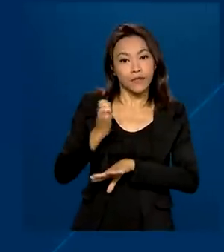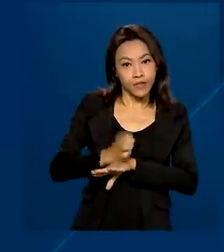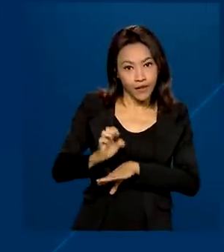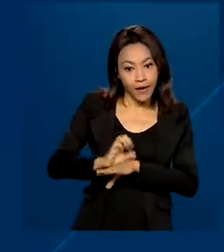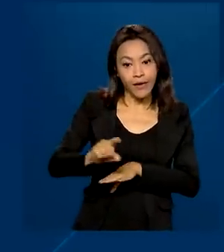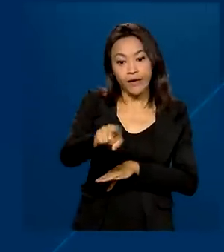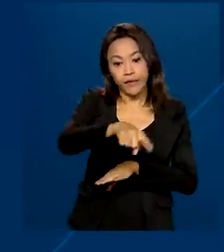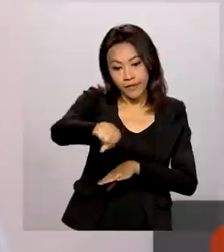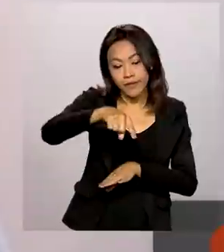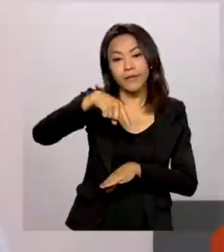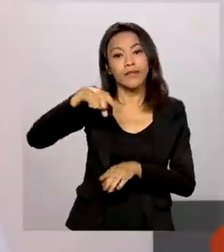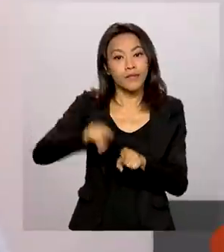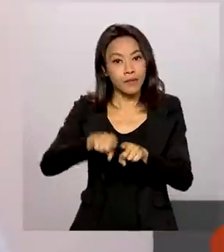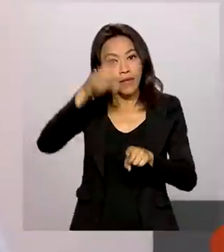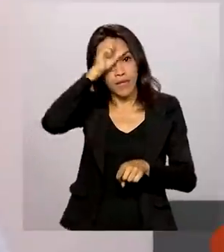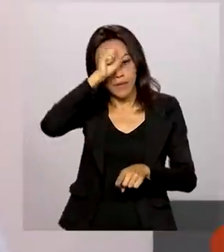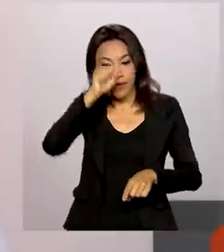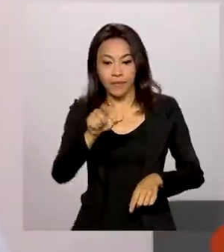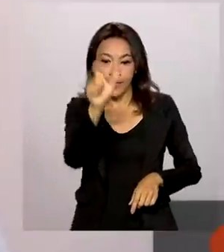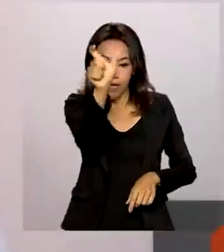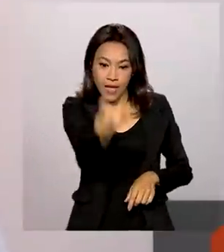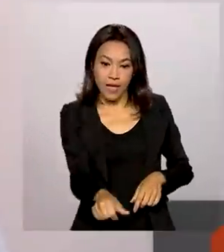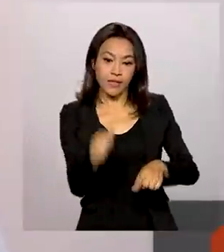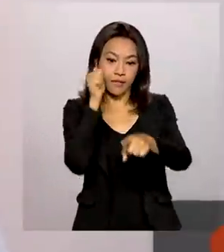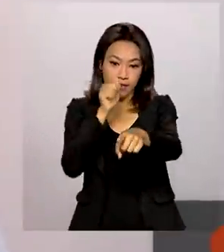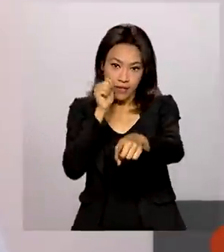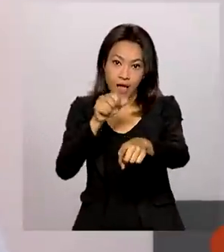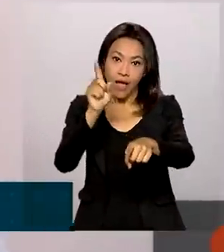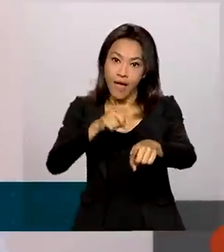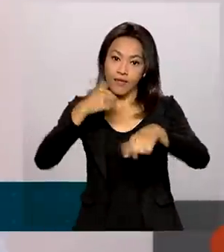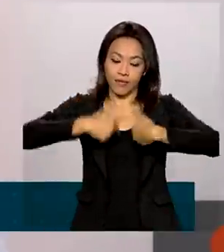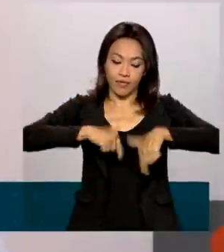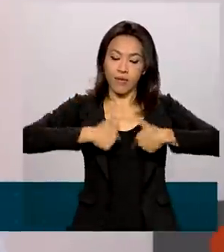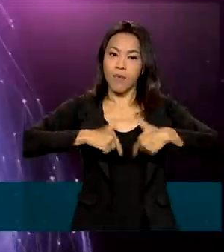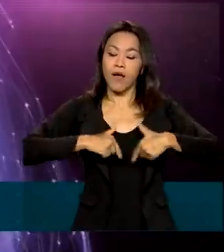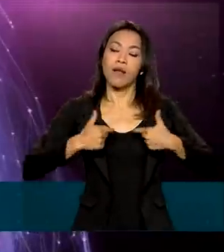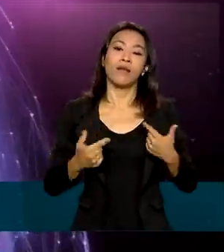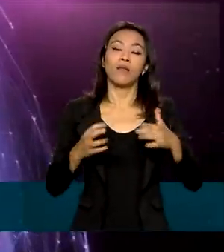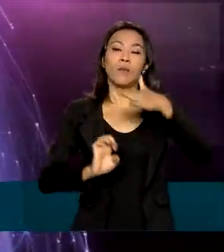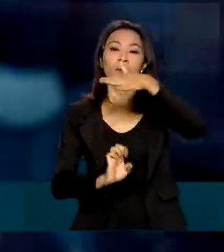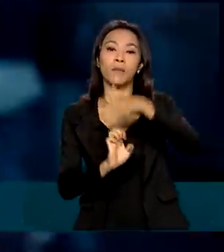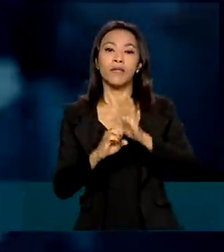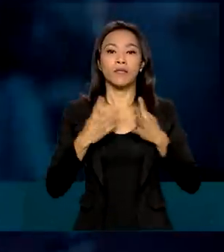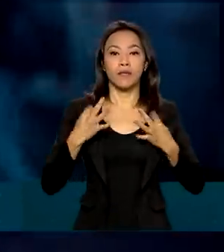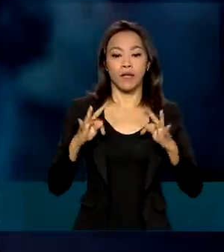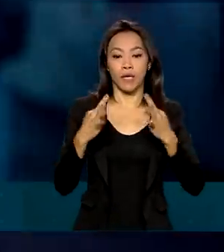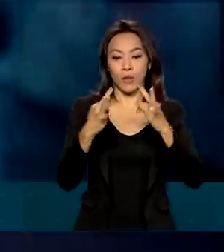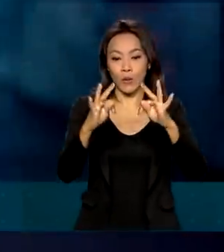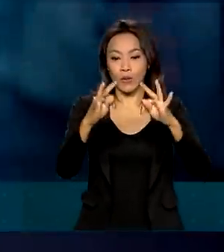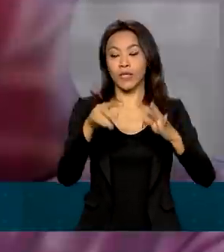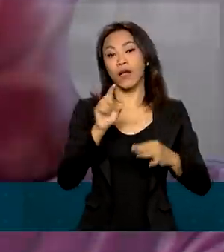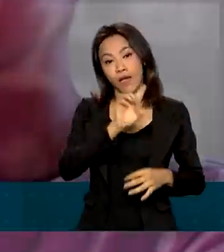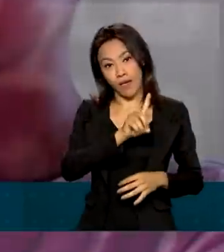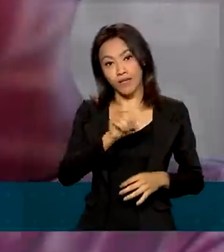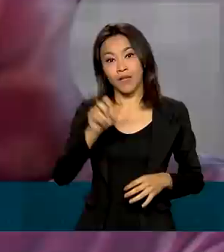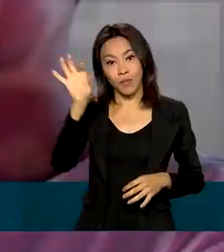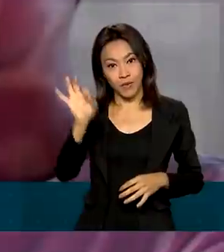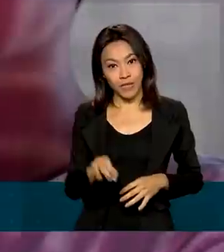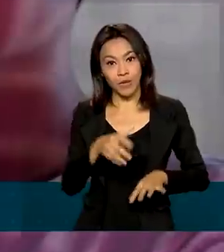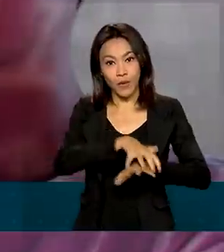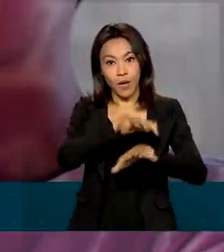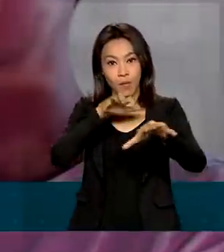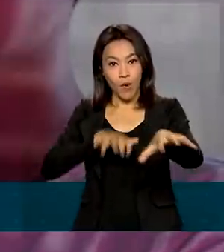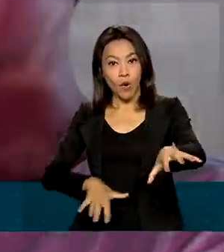e aprendizes. Catiucia é empregada de uma empresa de tecnologia que adotou trabalho 100% remoto há